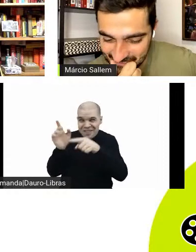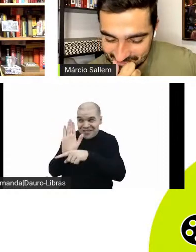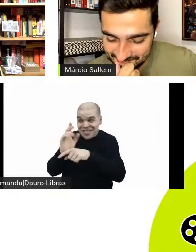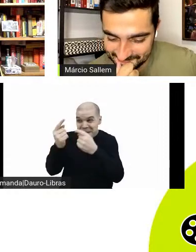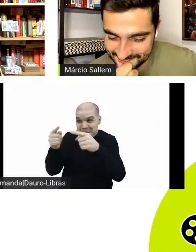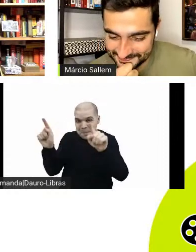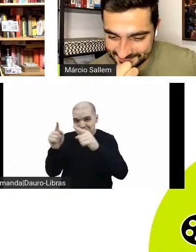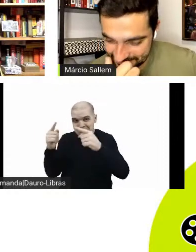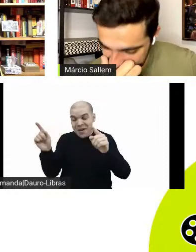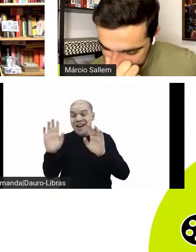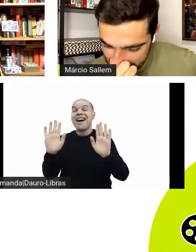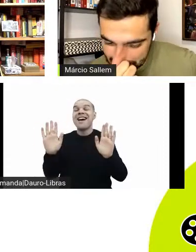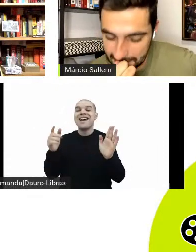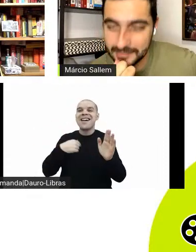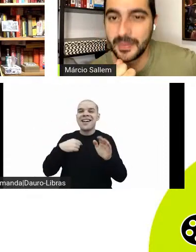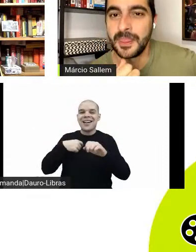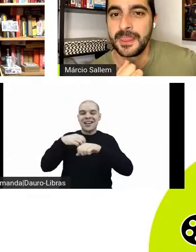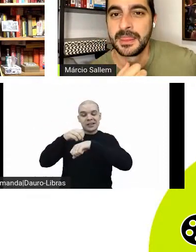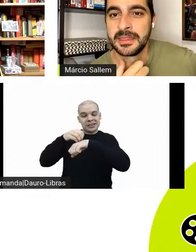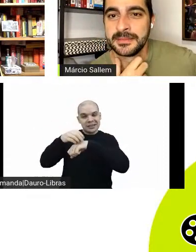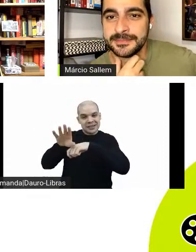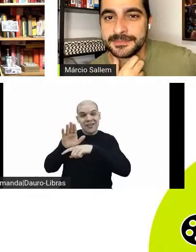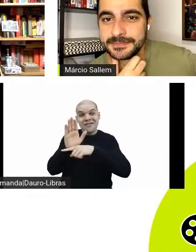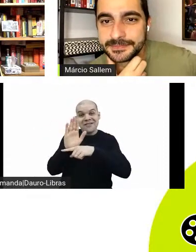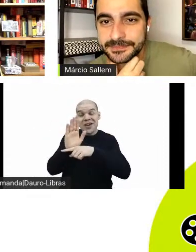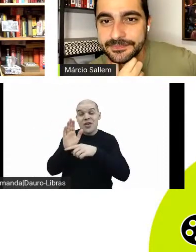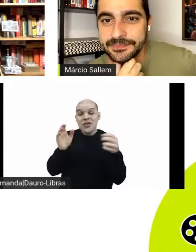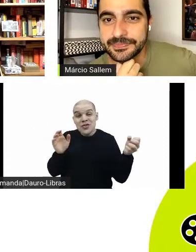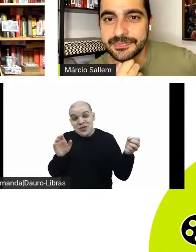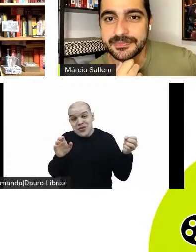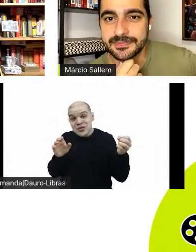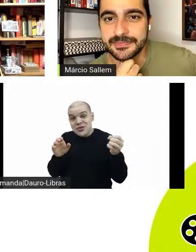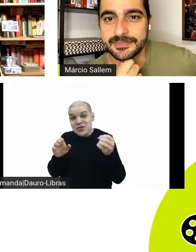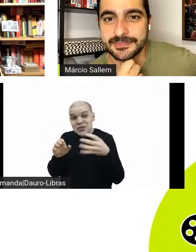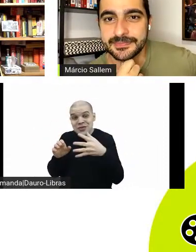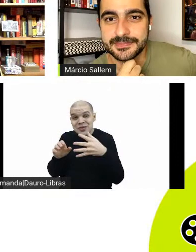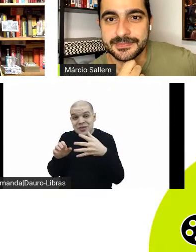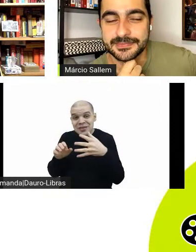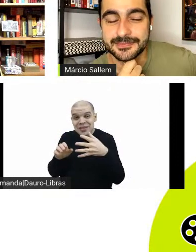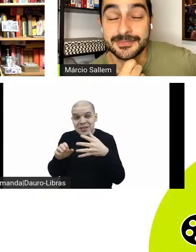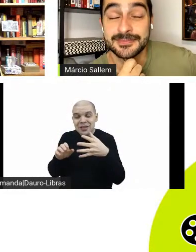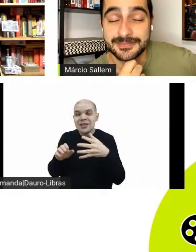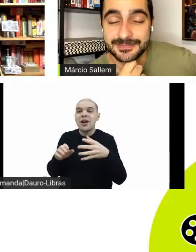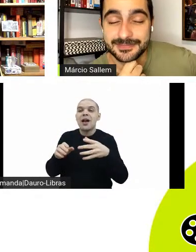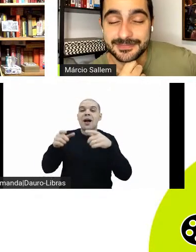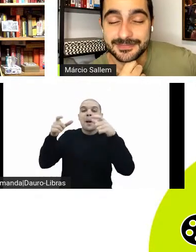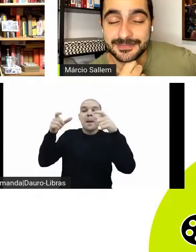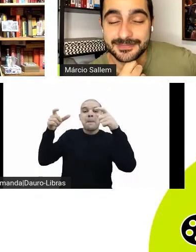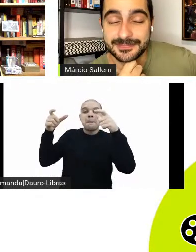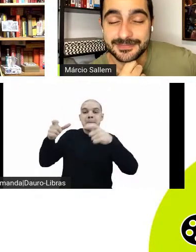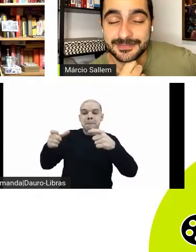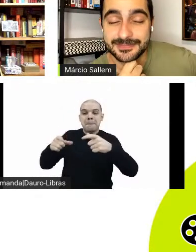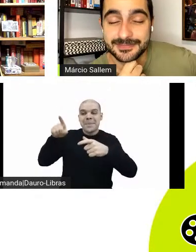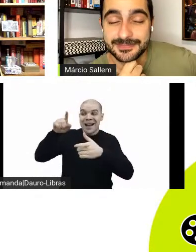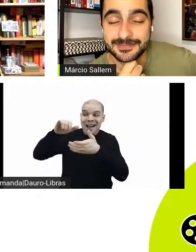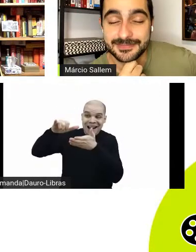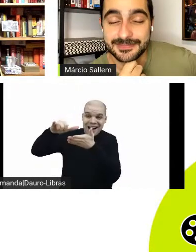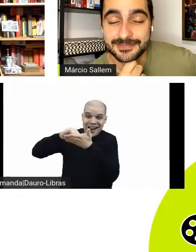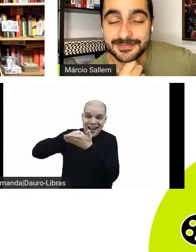acredite se quiser, é um filme novo que foi lançado que se chama Em um Bairro de Nova York, em The Highs, com